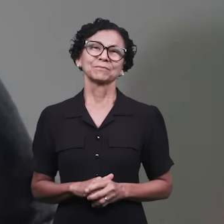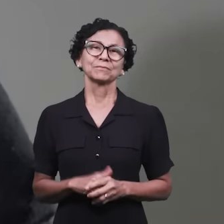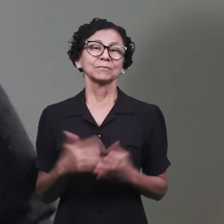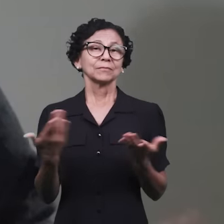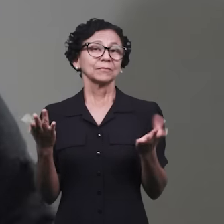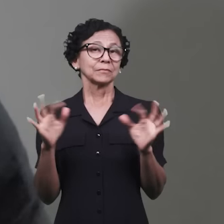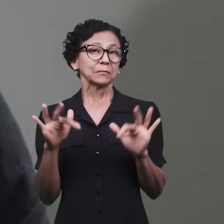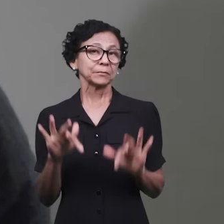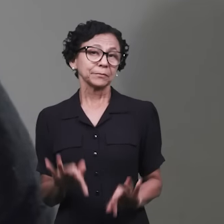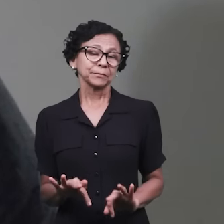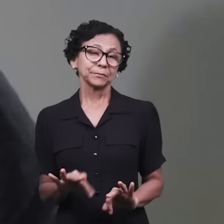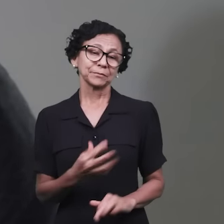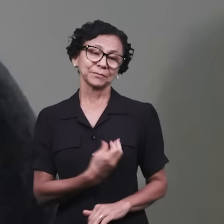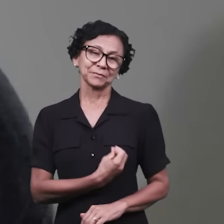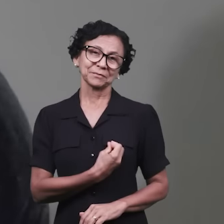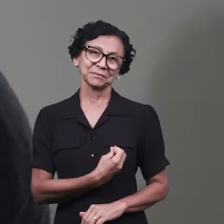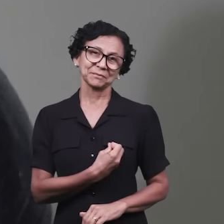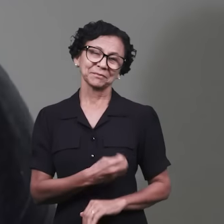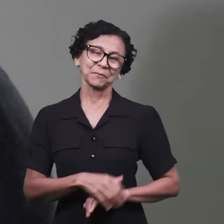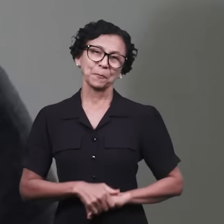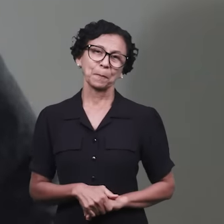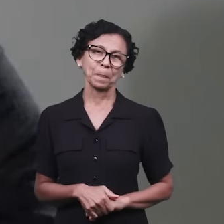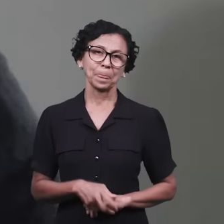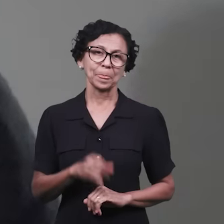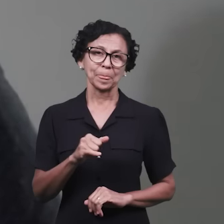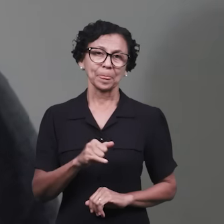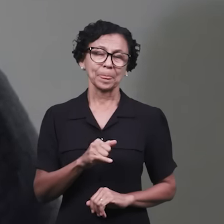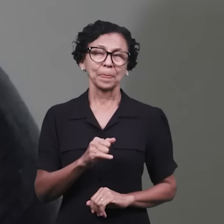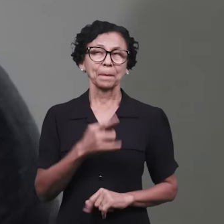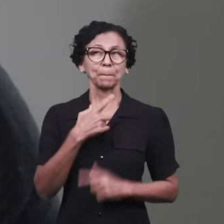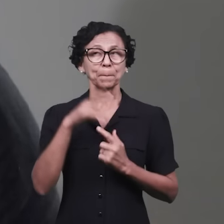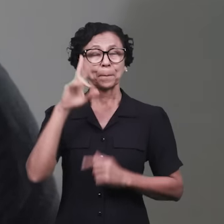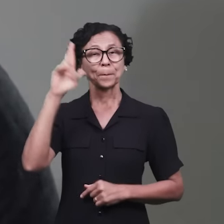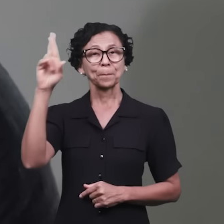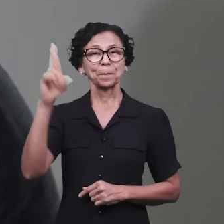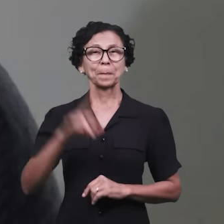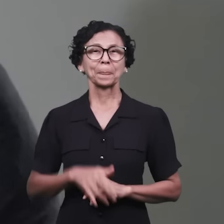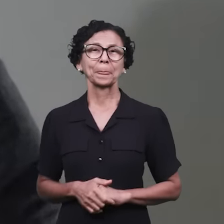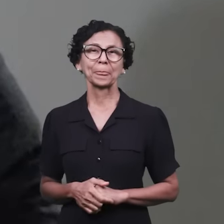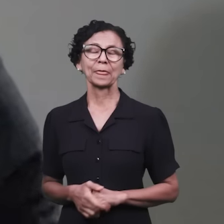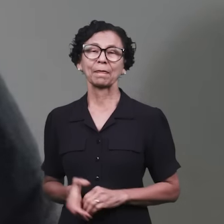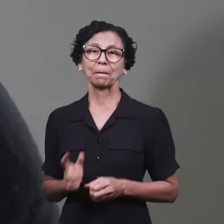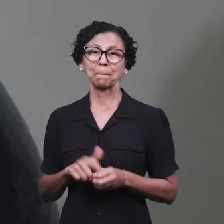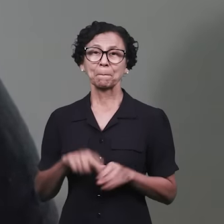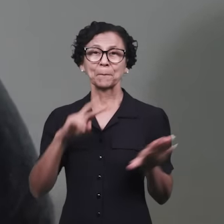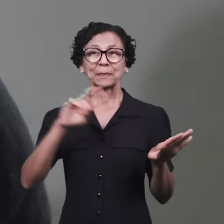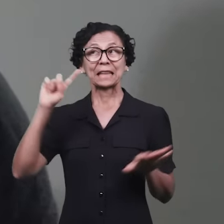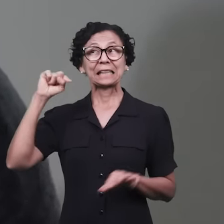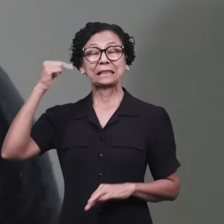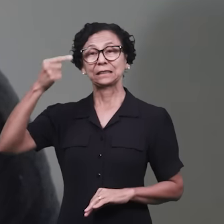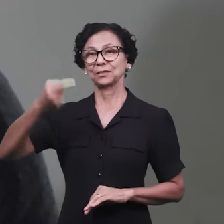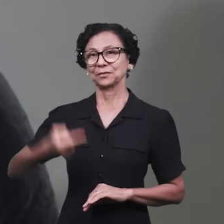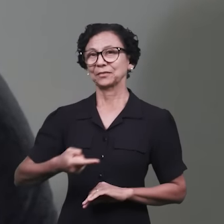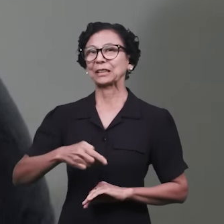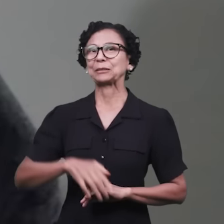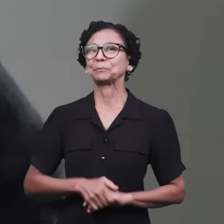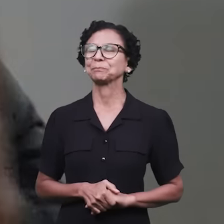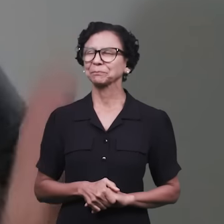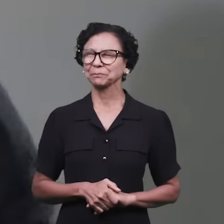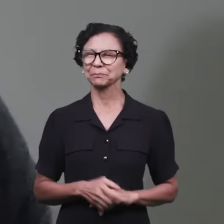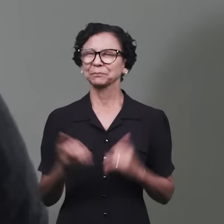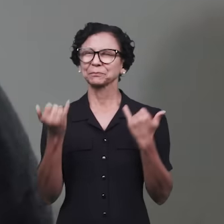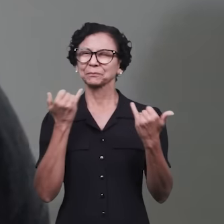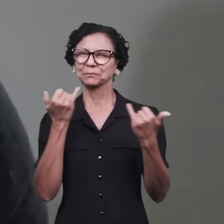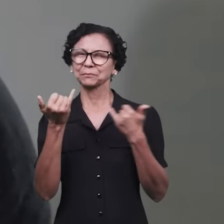Nós estamos encerrando aqui a nossa participação. E se o Senhor nos permitir, nós estaremos aqui na próxima semana para trazer